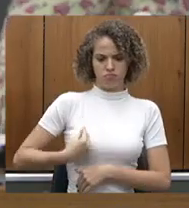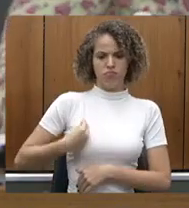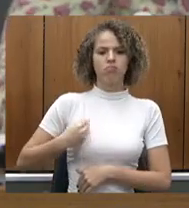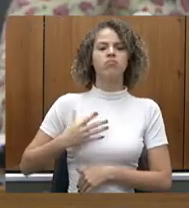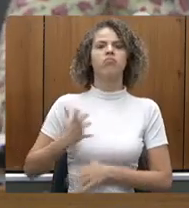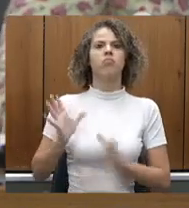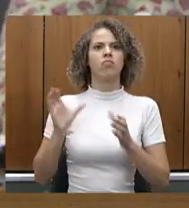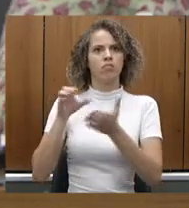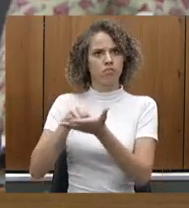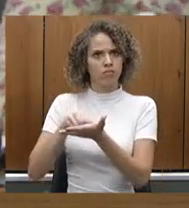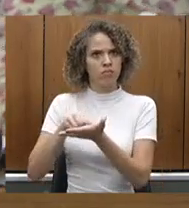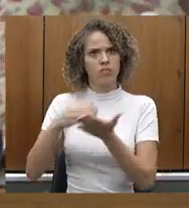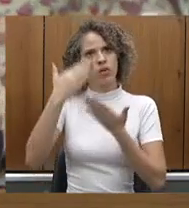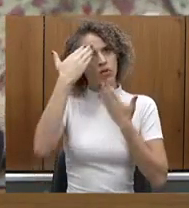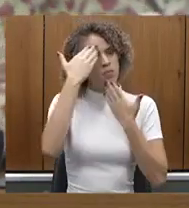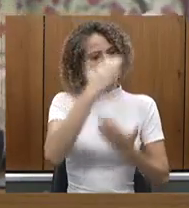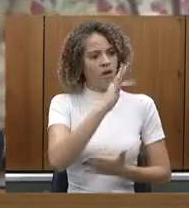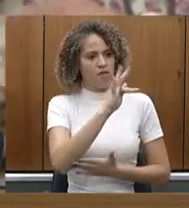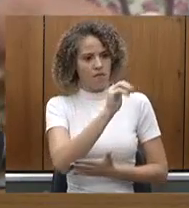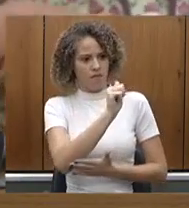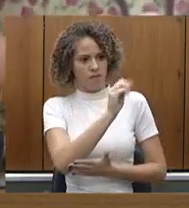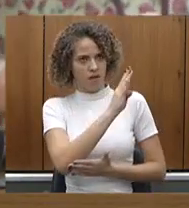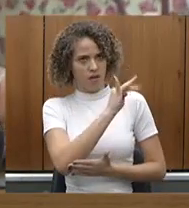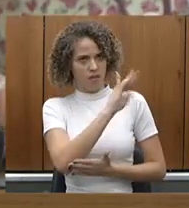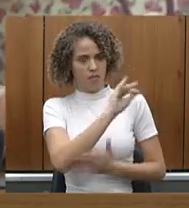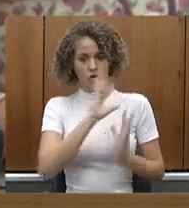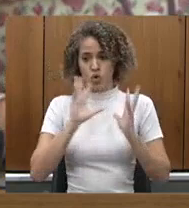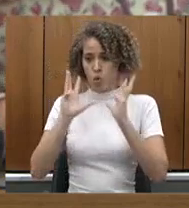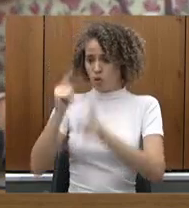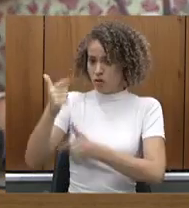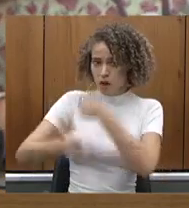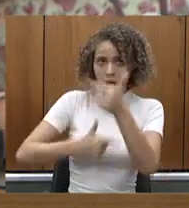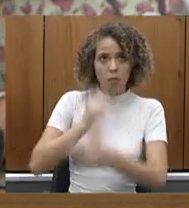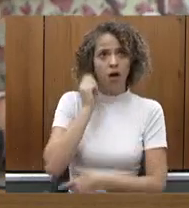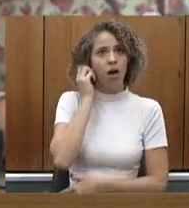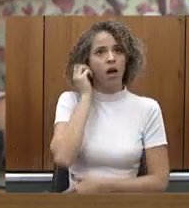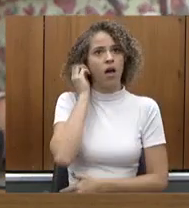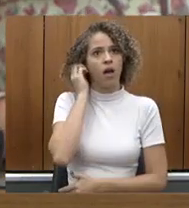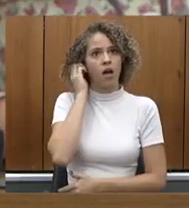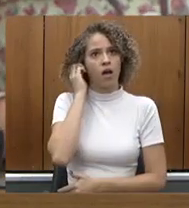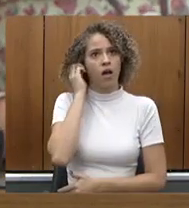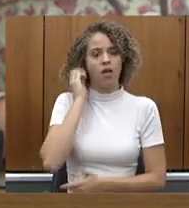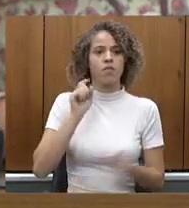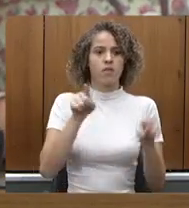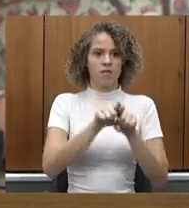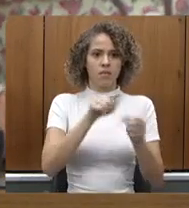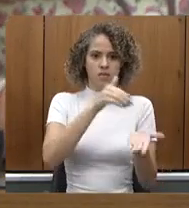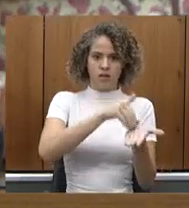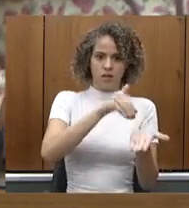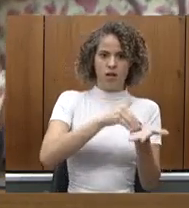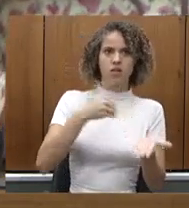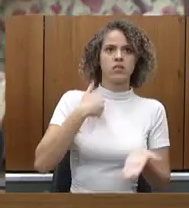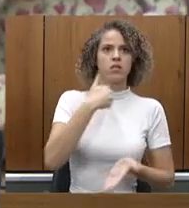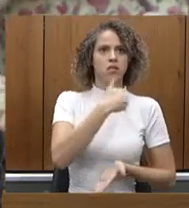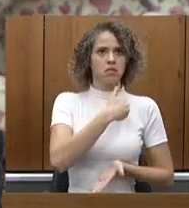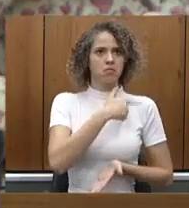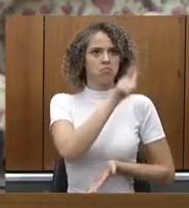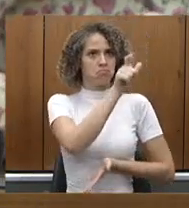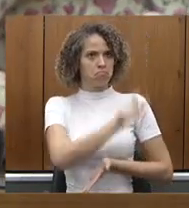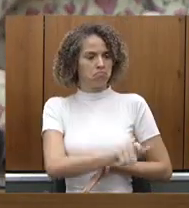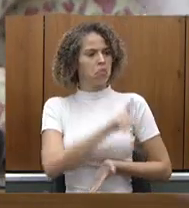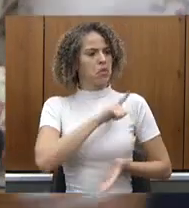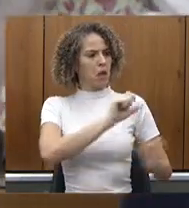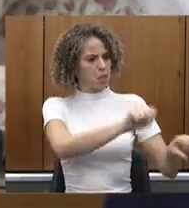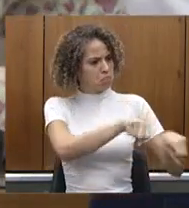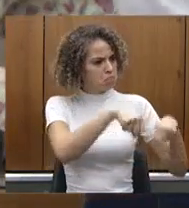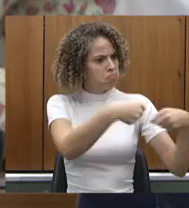cumprimentar o secretário Fábio a toda a sua equipe da Secretaria de Saúde que vem realmente desempenhando um